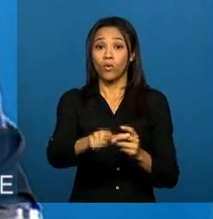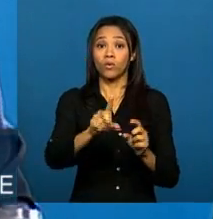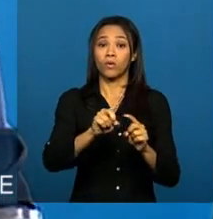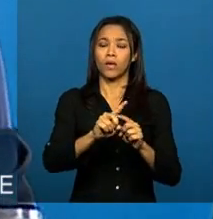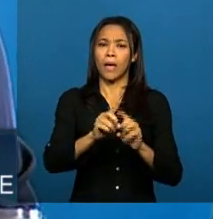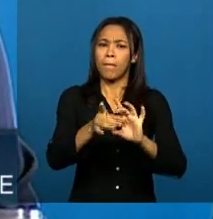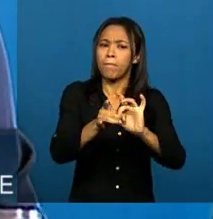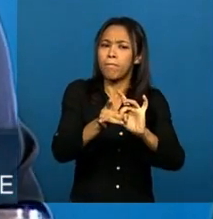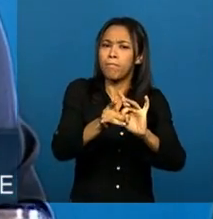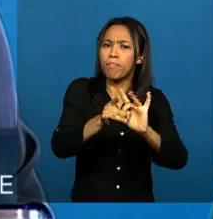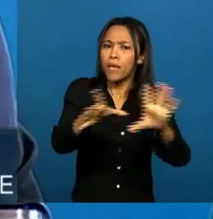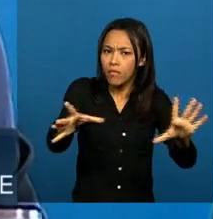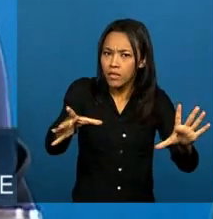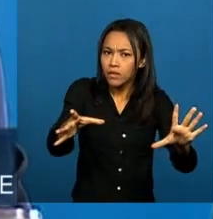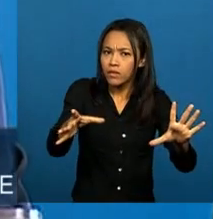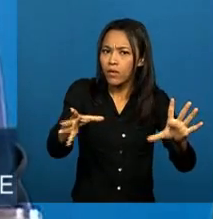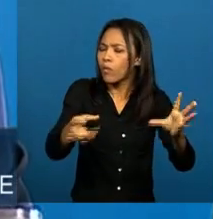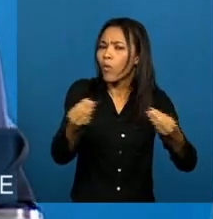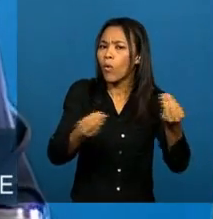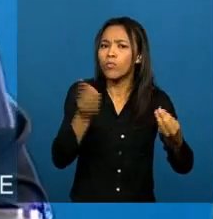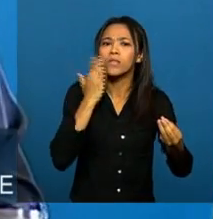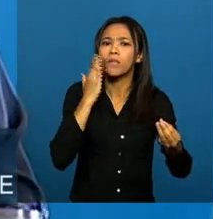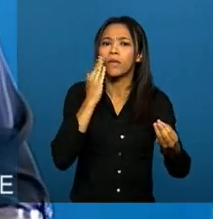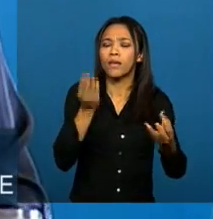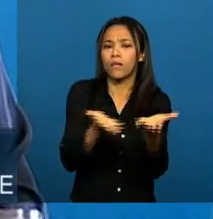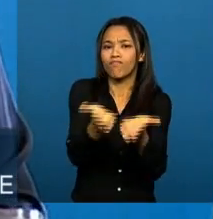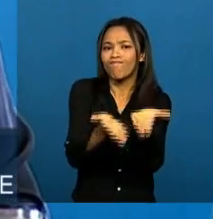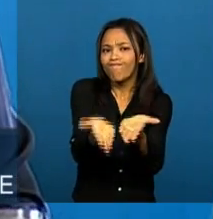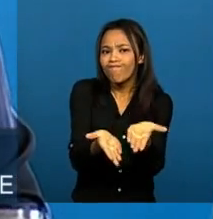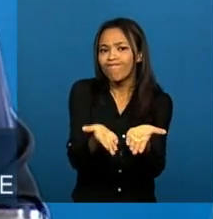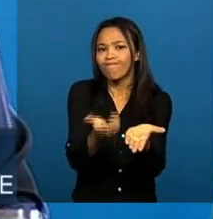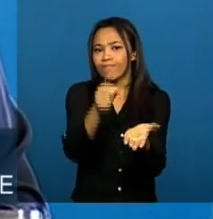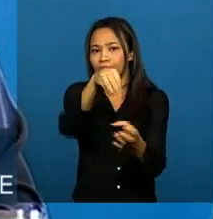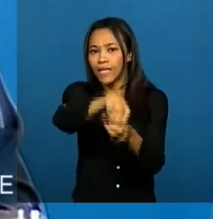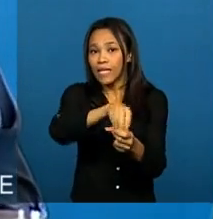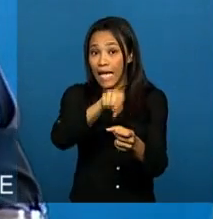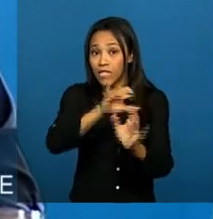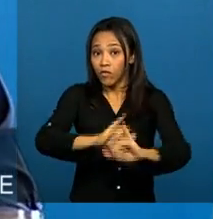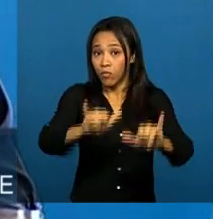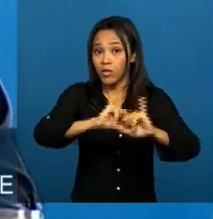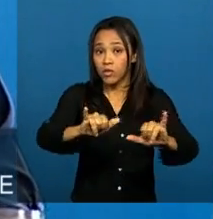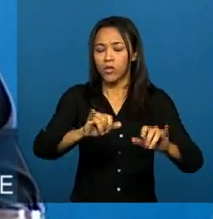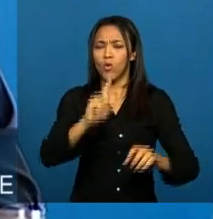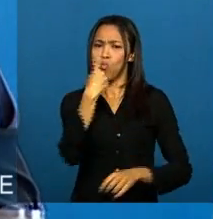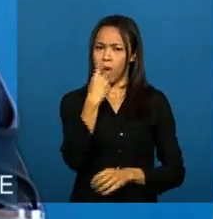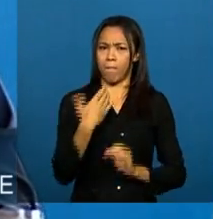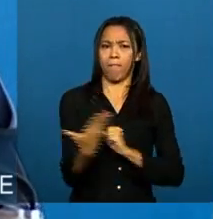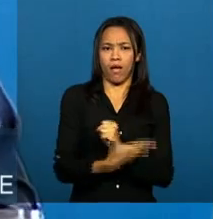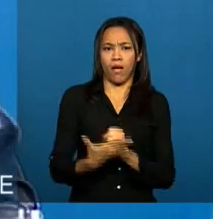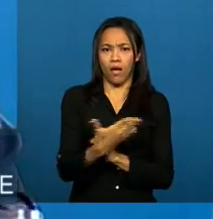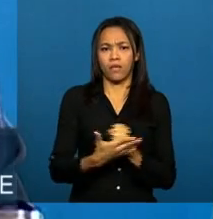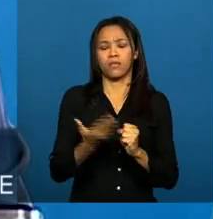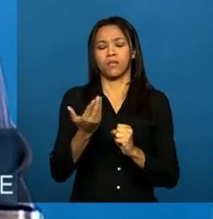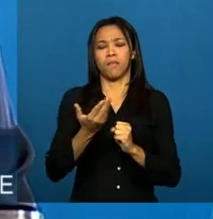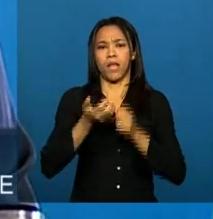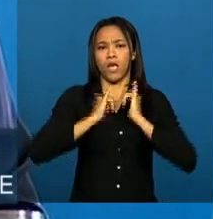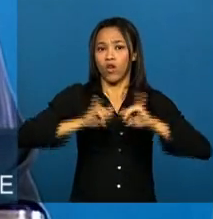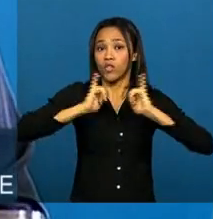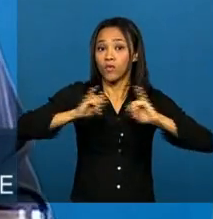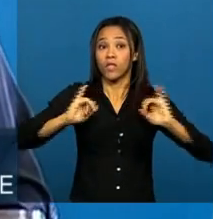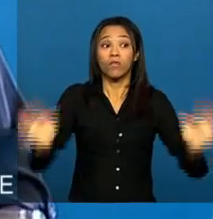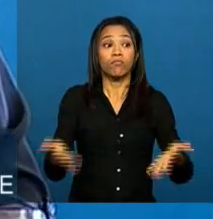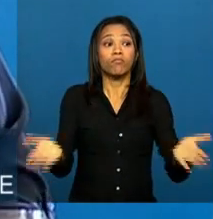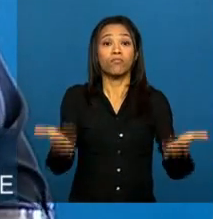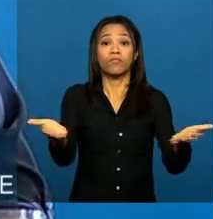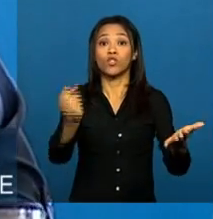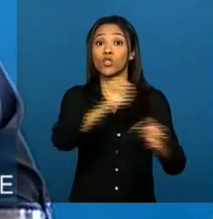e o término do tratamento. Uma das principais bases da nossa discussão e da nossa mobilização social é